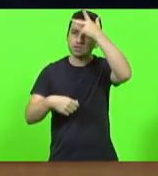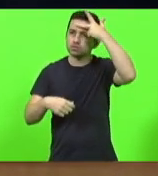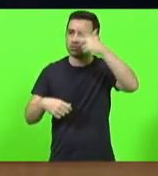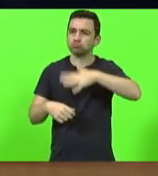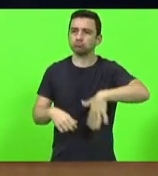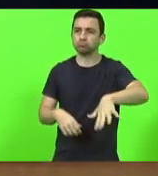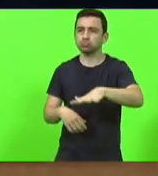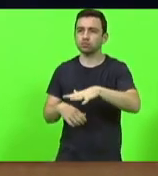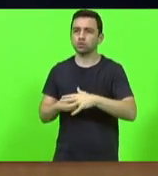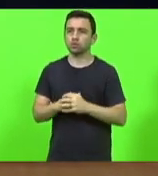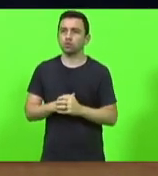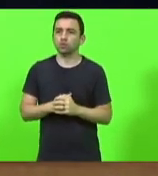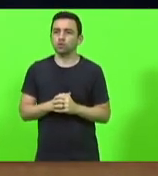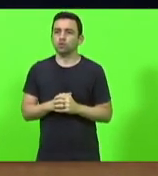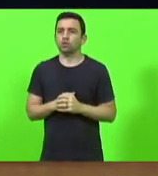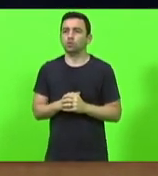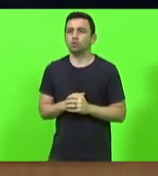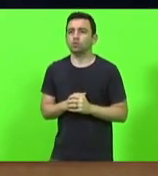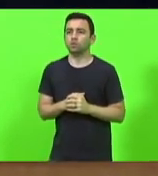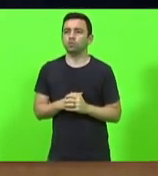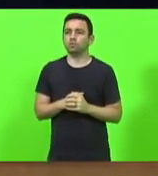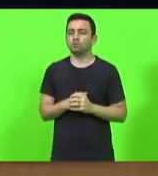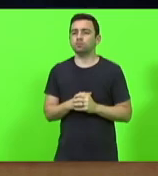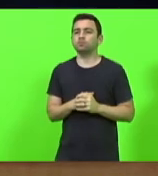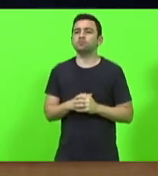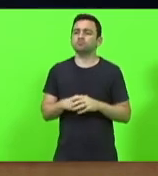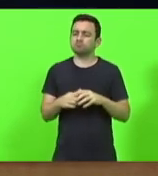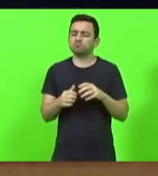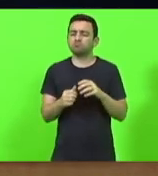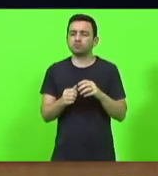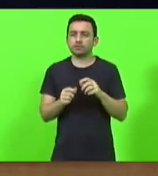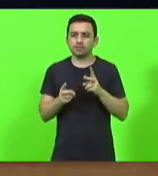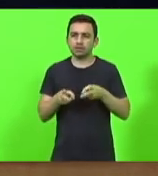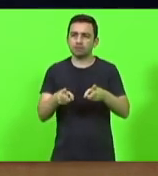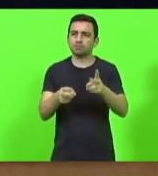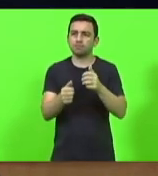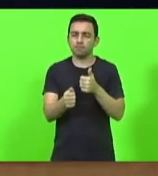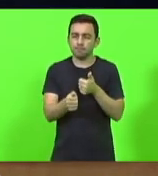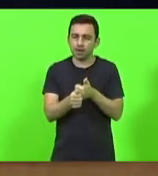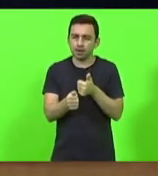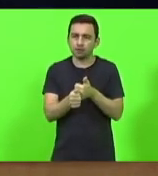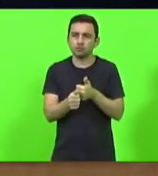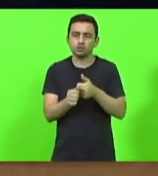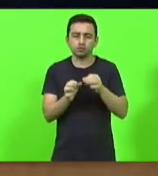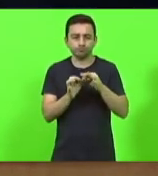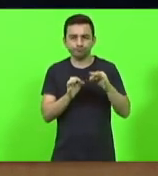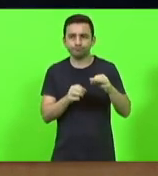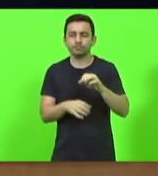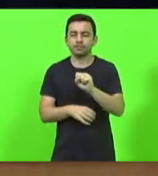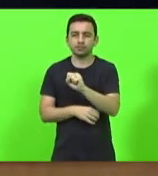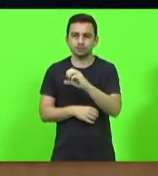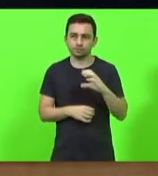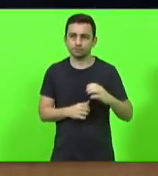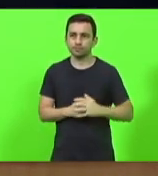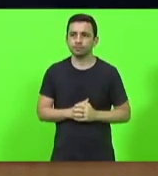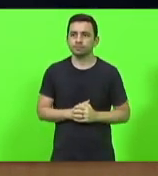com o interior do Estado de Santa Catarina. Obrigado. Com a palavra o deputado da Paulinha.